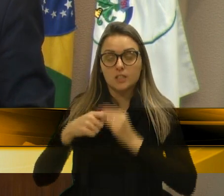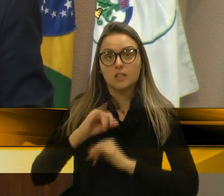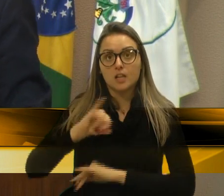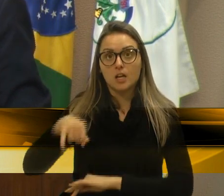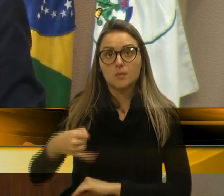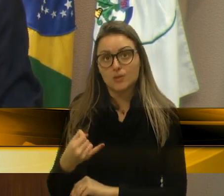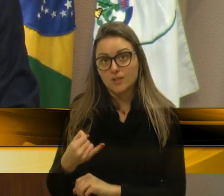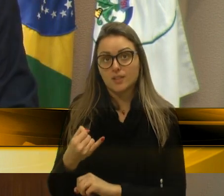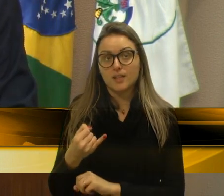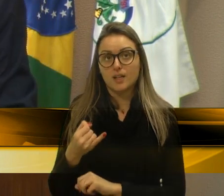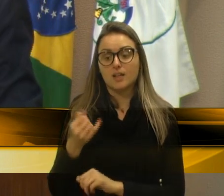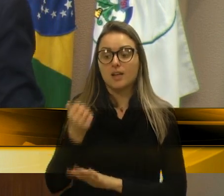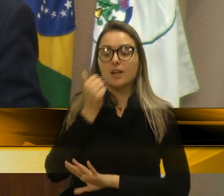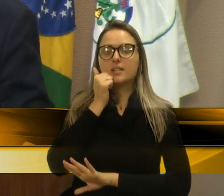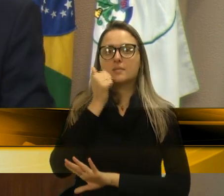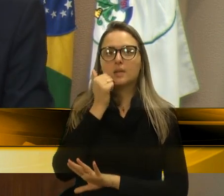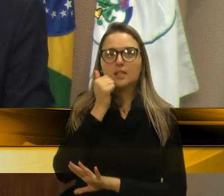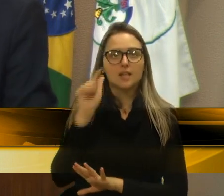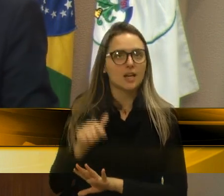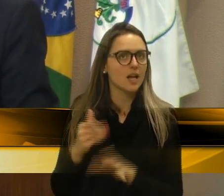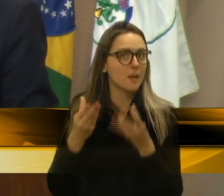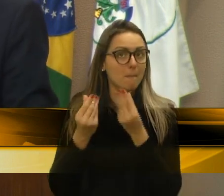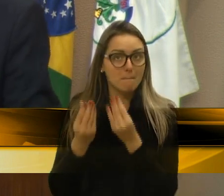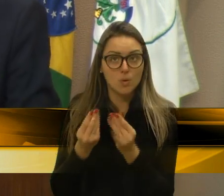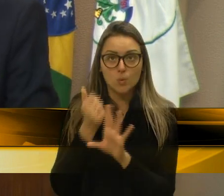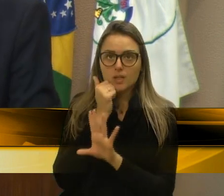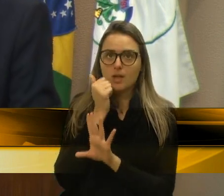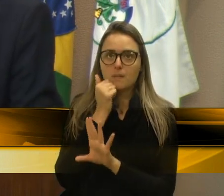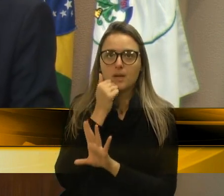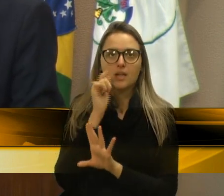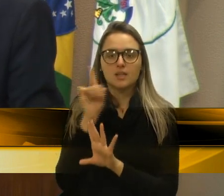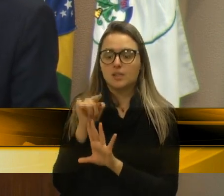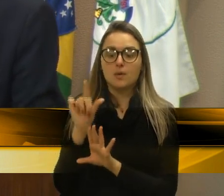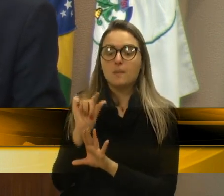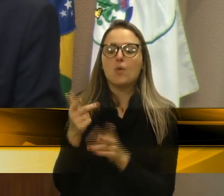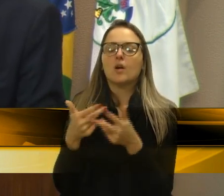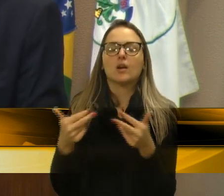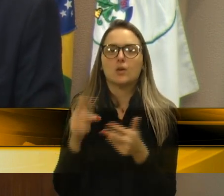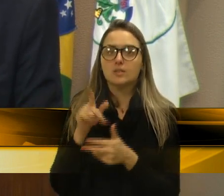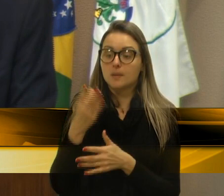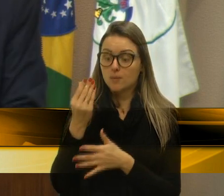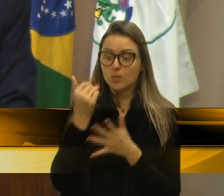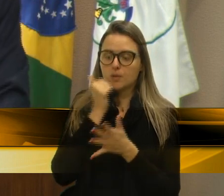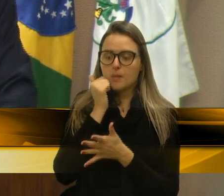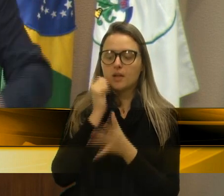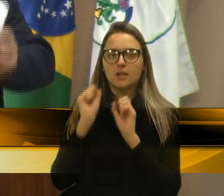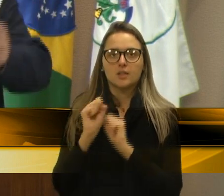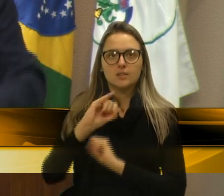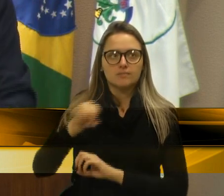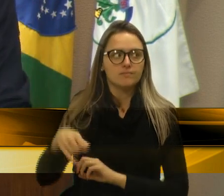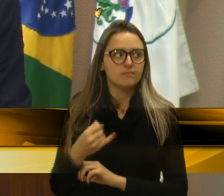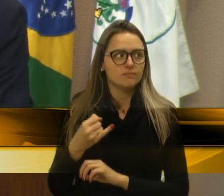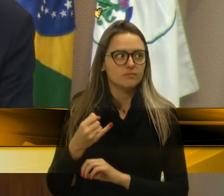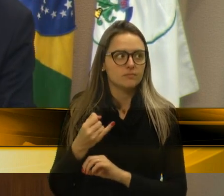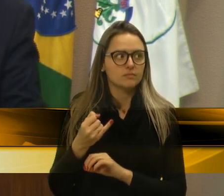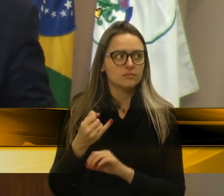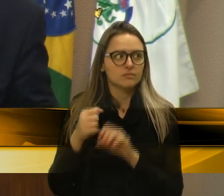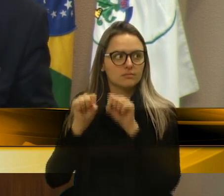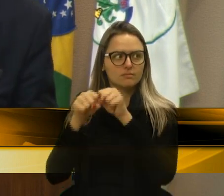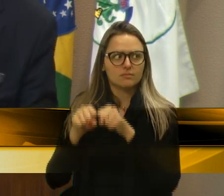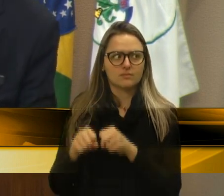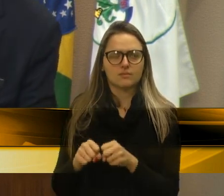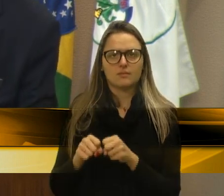vereador Tomé, essas pedras, é muita pedra, não é pouca não, é muita pedra, e essas pedras, podem ser exploradas, e